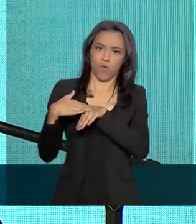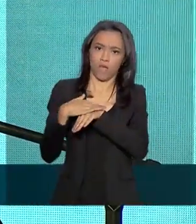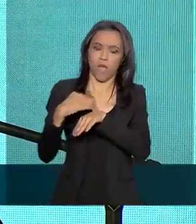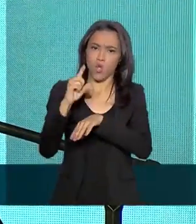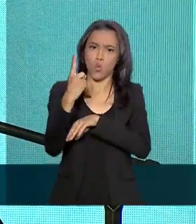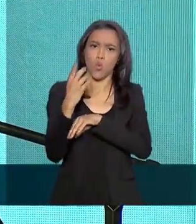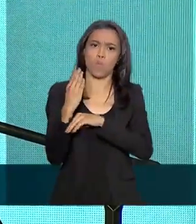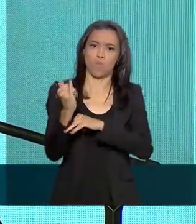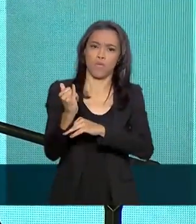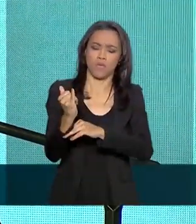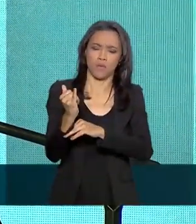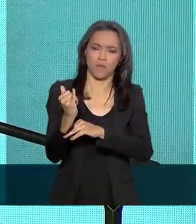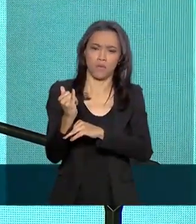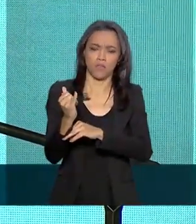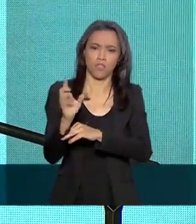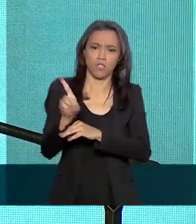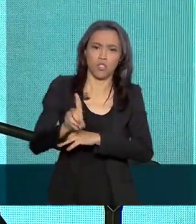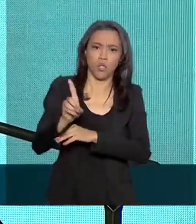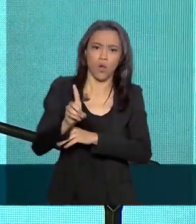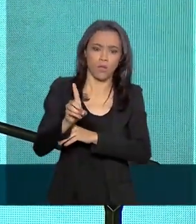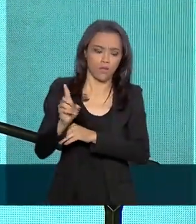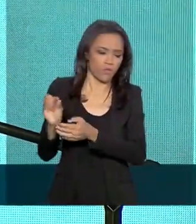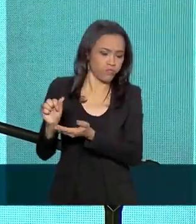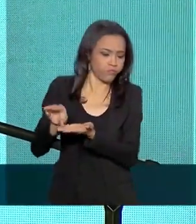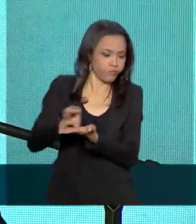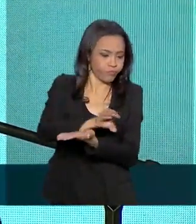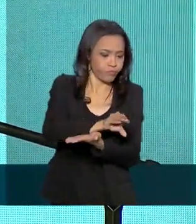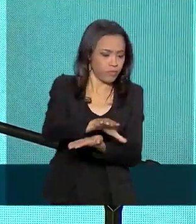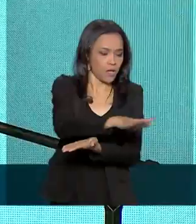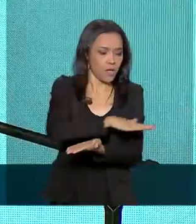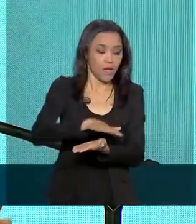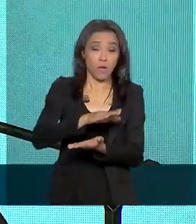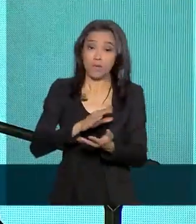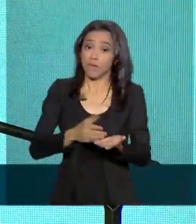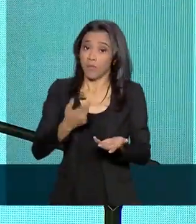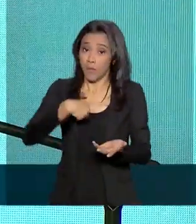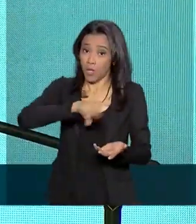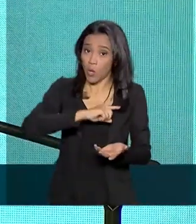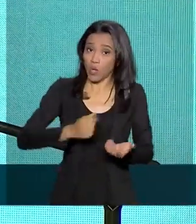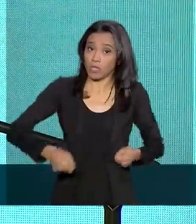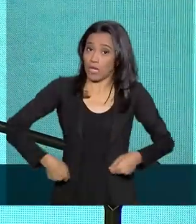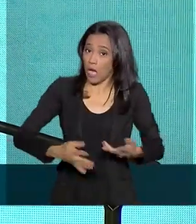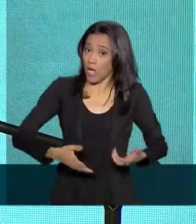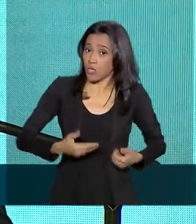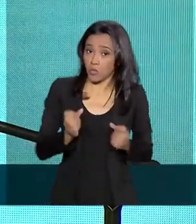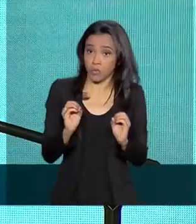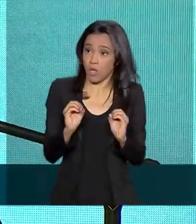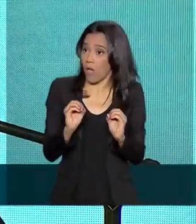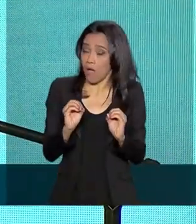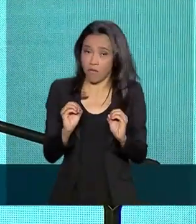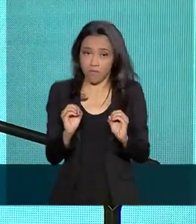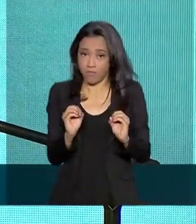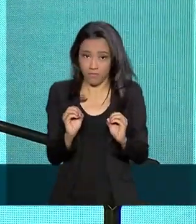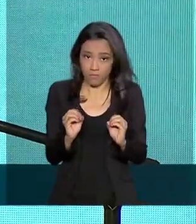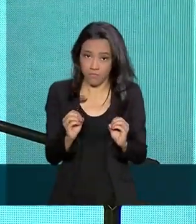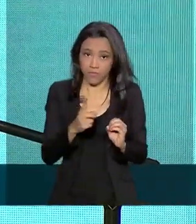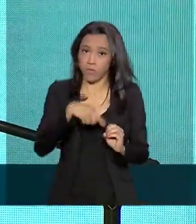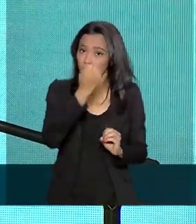bilhão de dólares na região, custo zero para a gente, pode ser para os senhores também, caso queira, daria